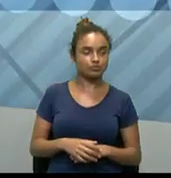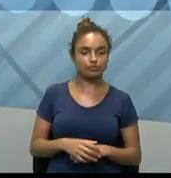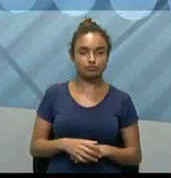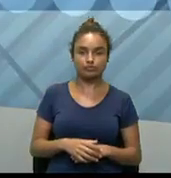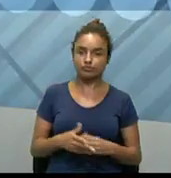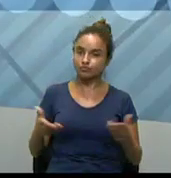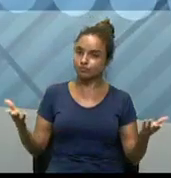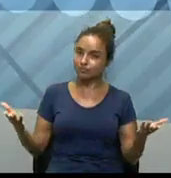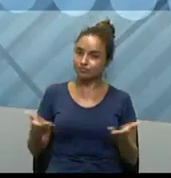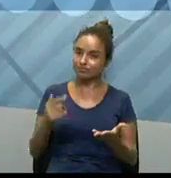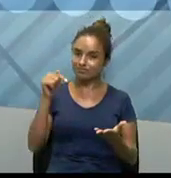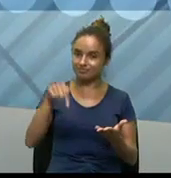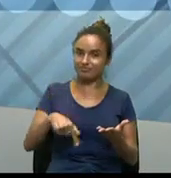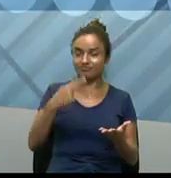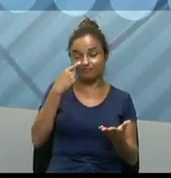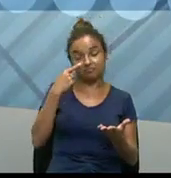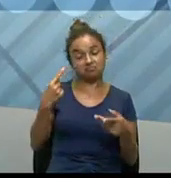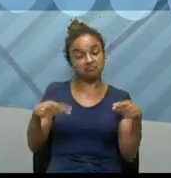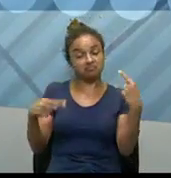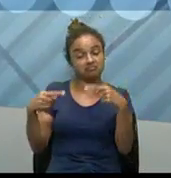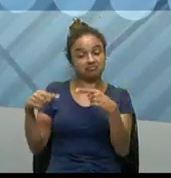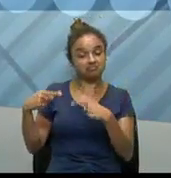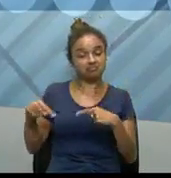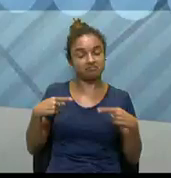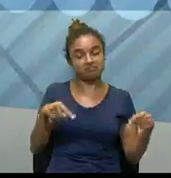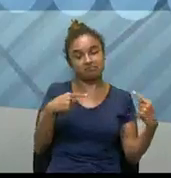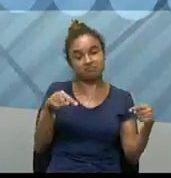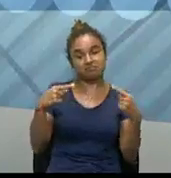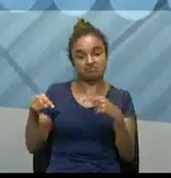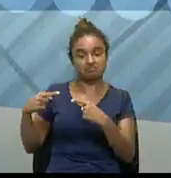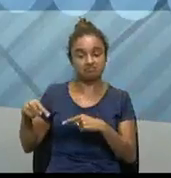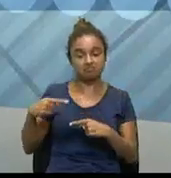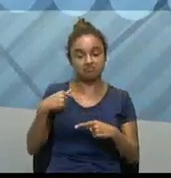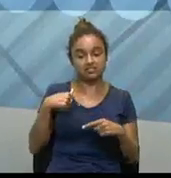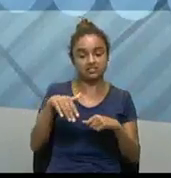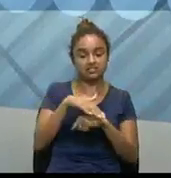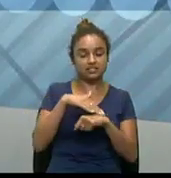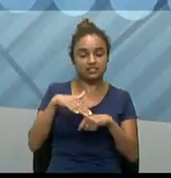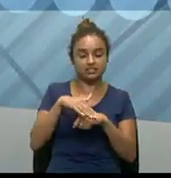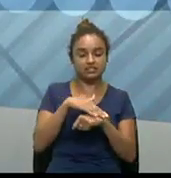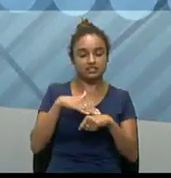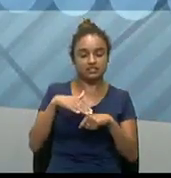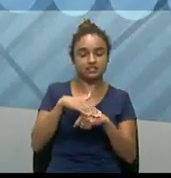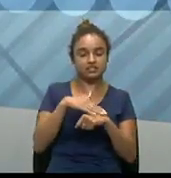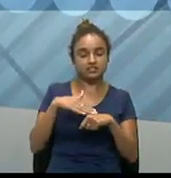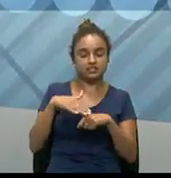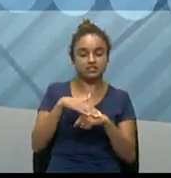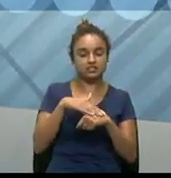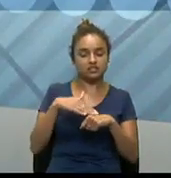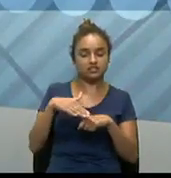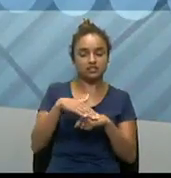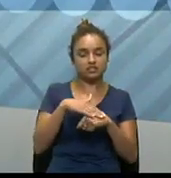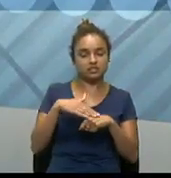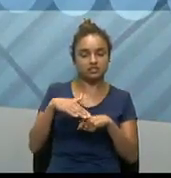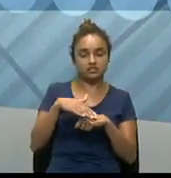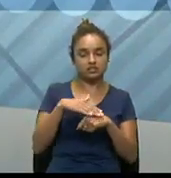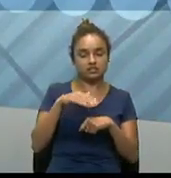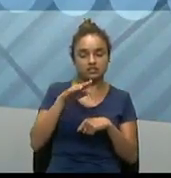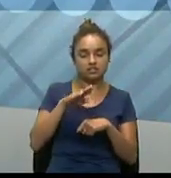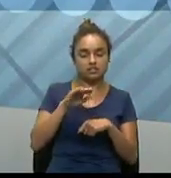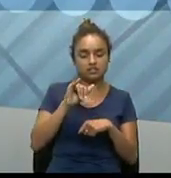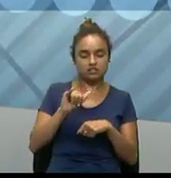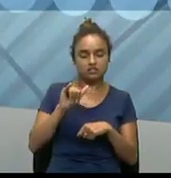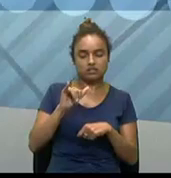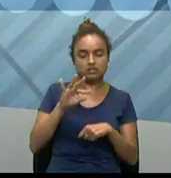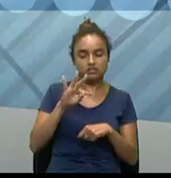E aí, pessoal? Bem polêmico, não? Então, é isso. Eu vou falando aí um pouco das características. Mas a bitcoin, como